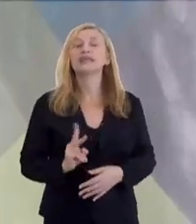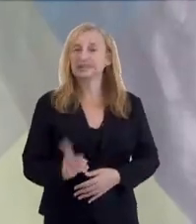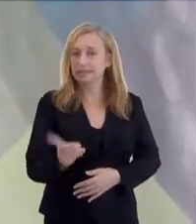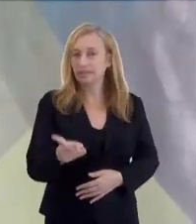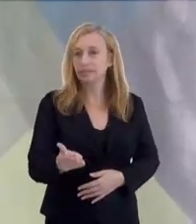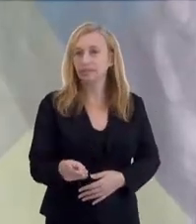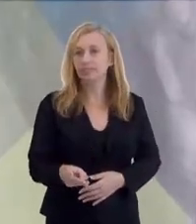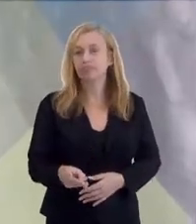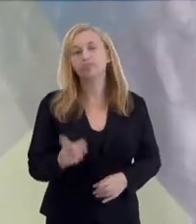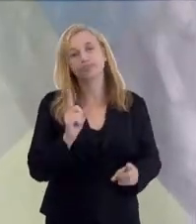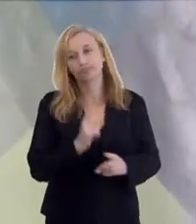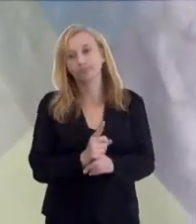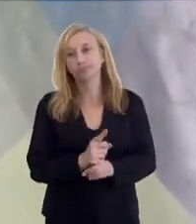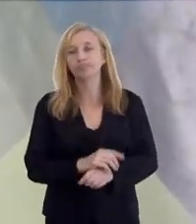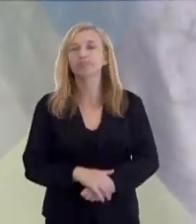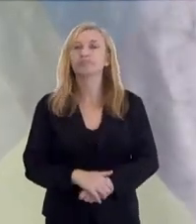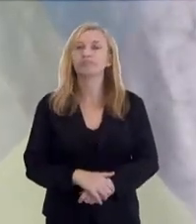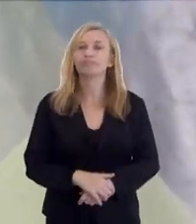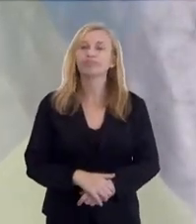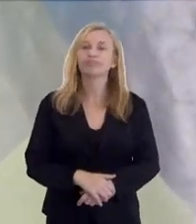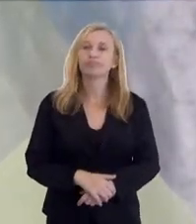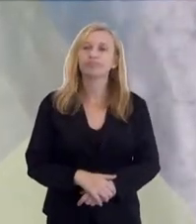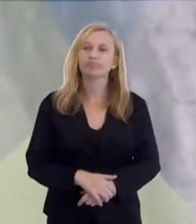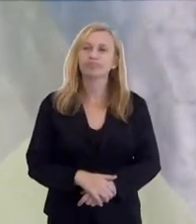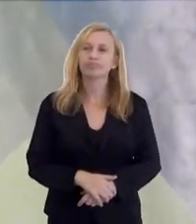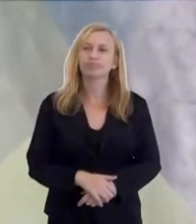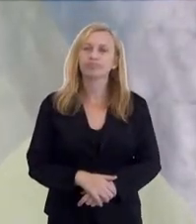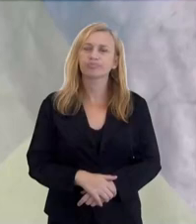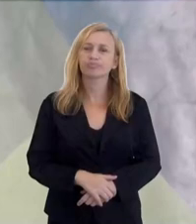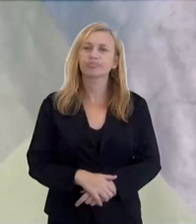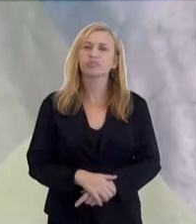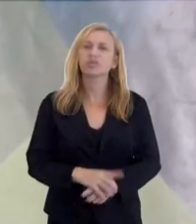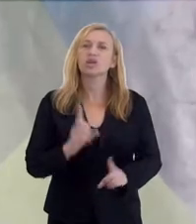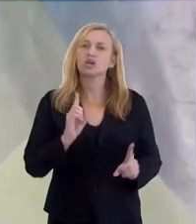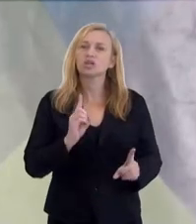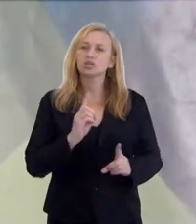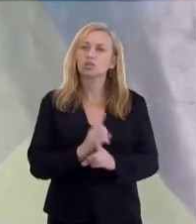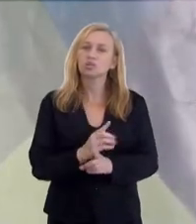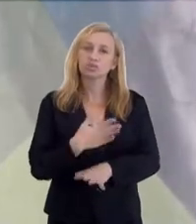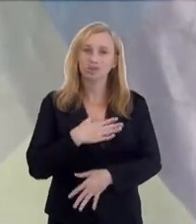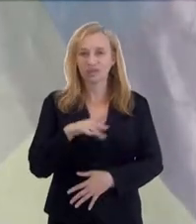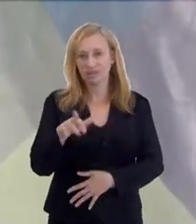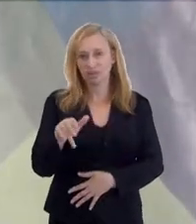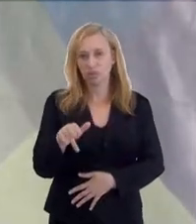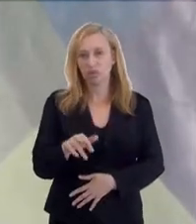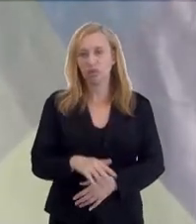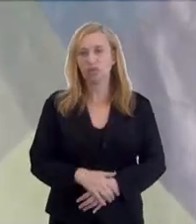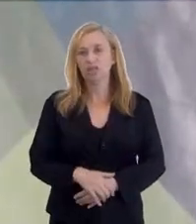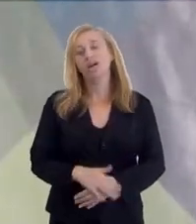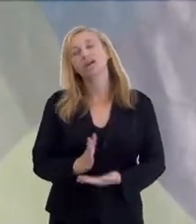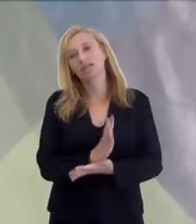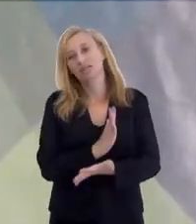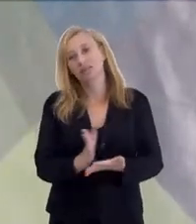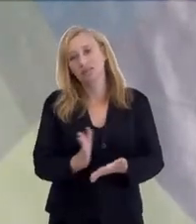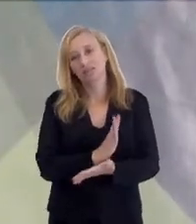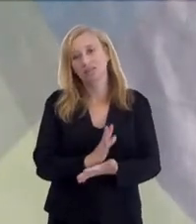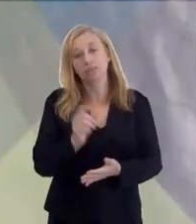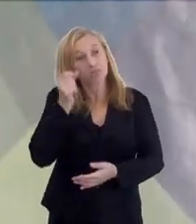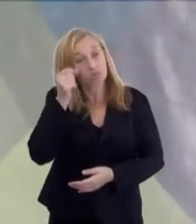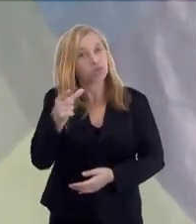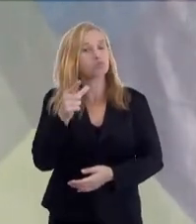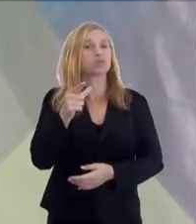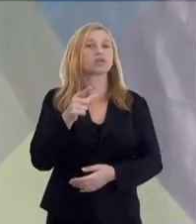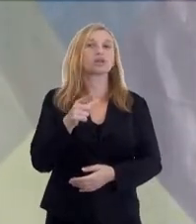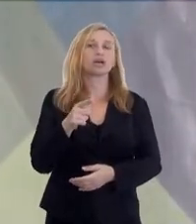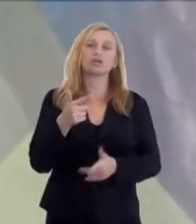sempre reencontramos e esses encontros, meus irmãos, são muitas vezes para nos